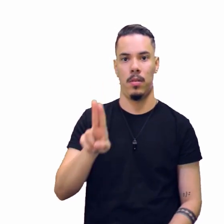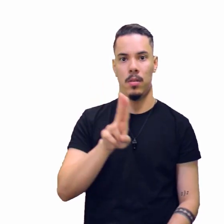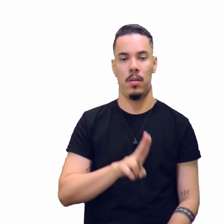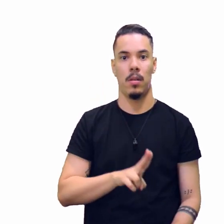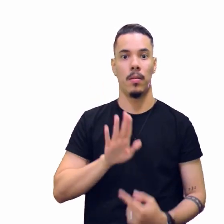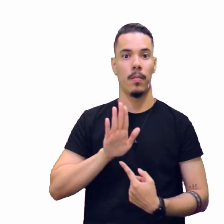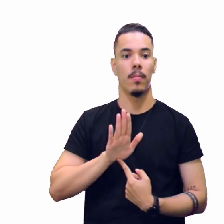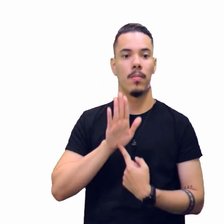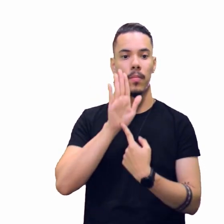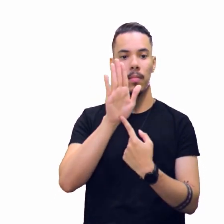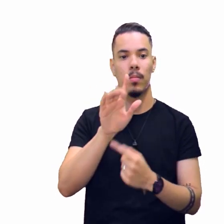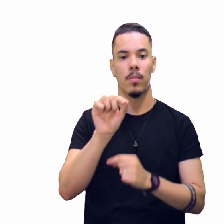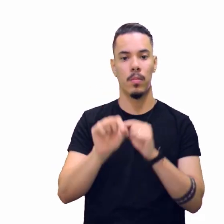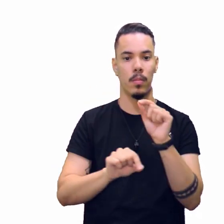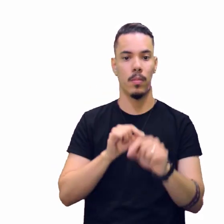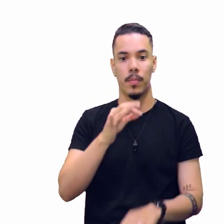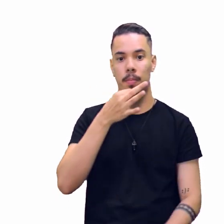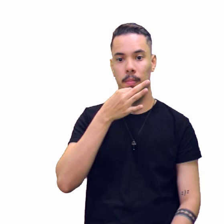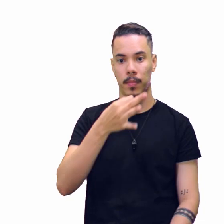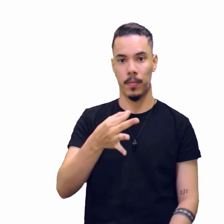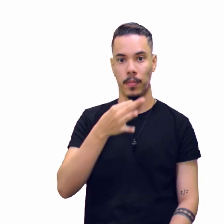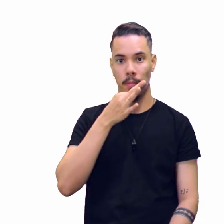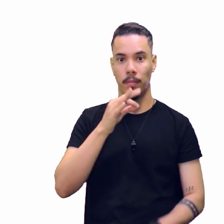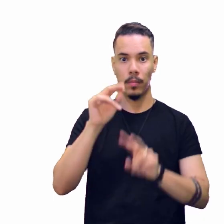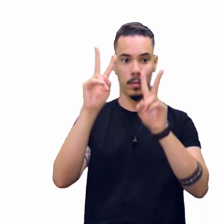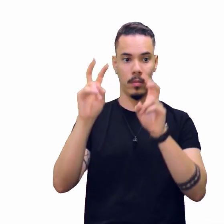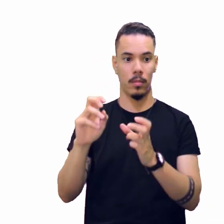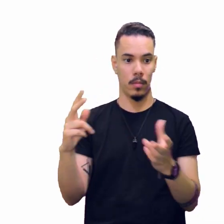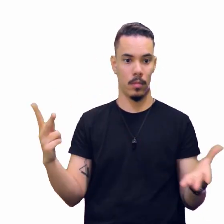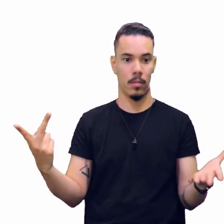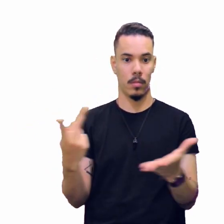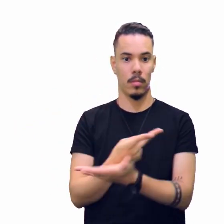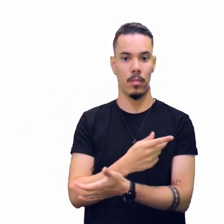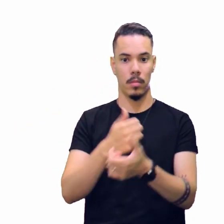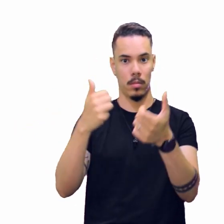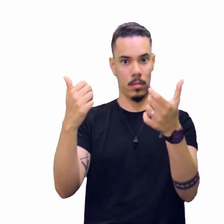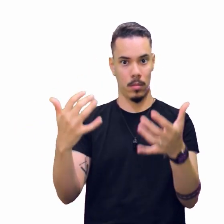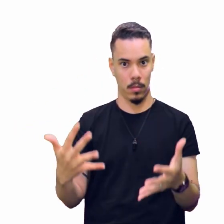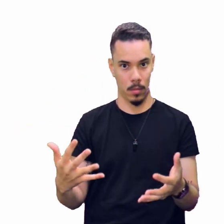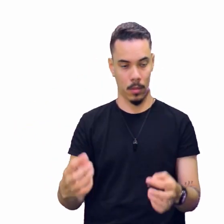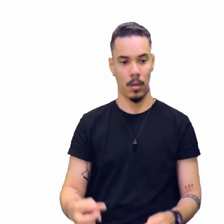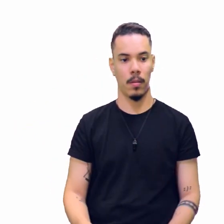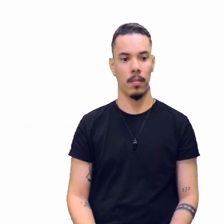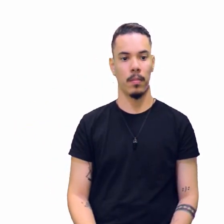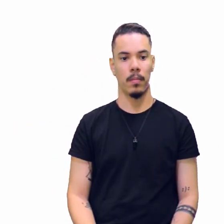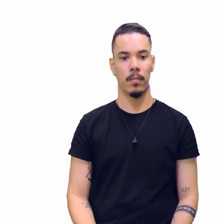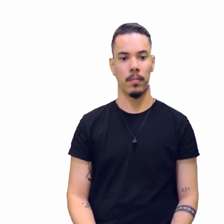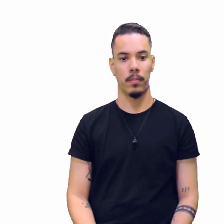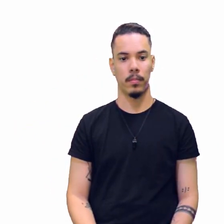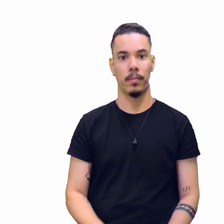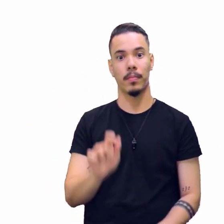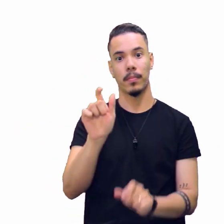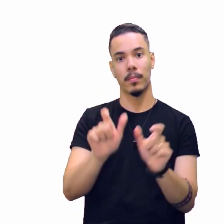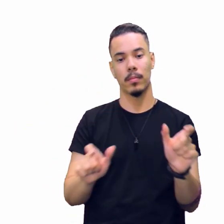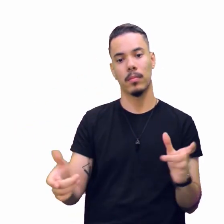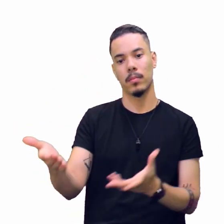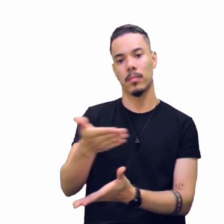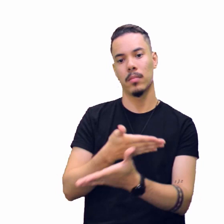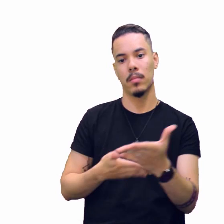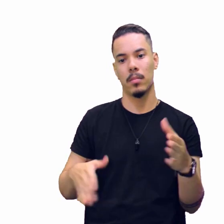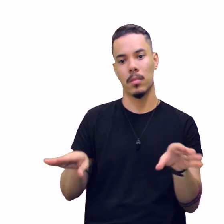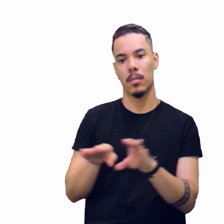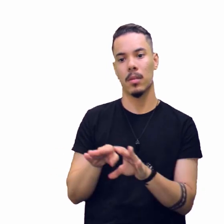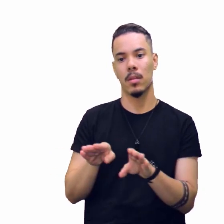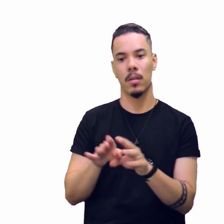expressar a opinião sobre os acontecimentos relatados pelas pessoas envolvidas e para